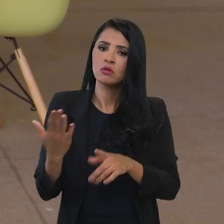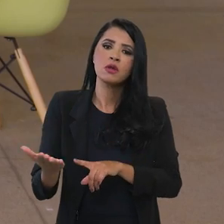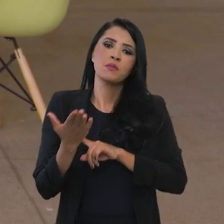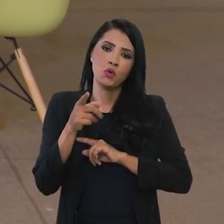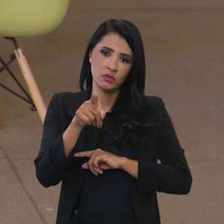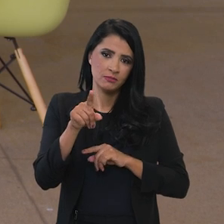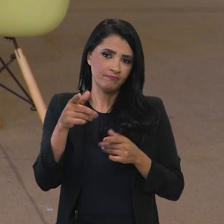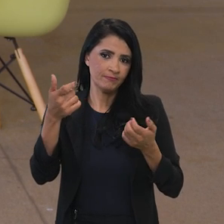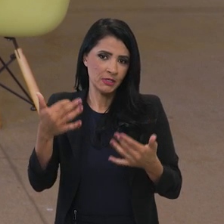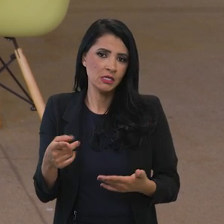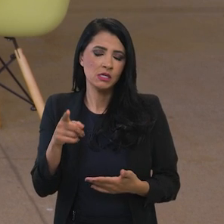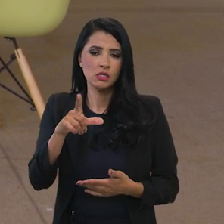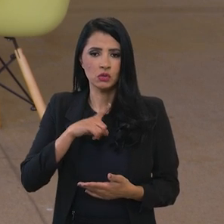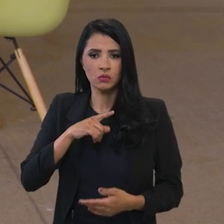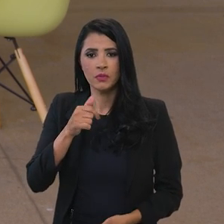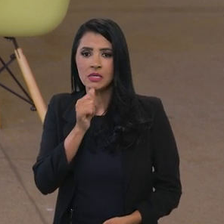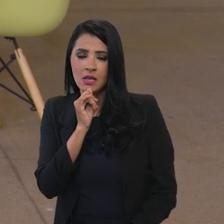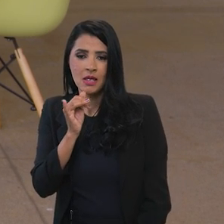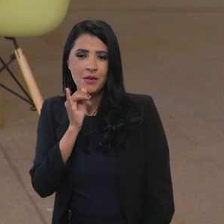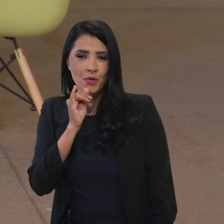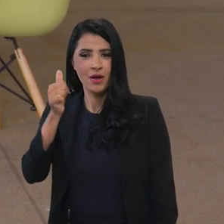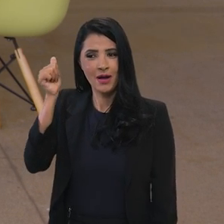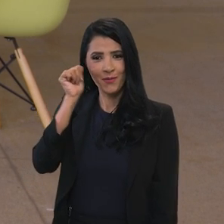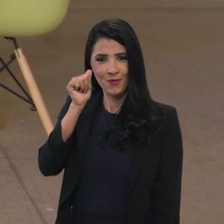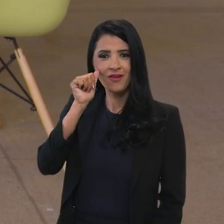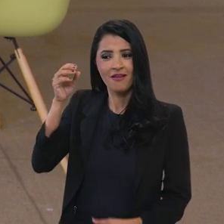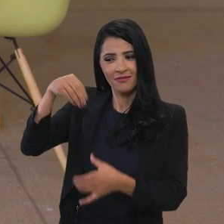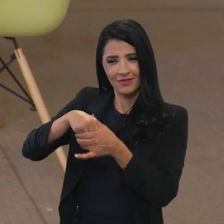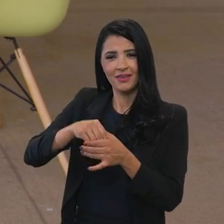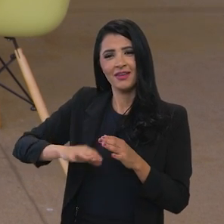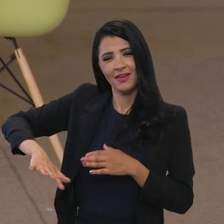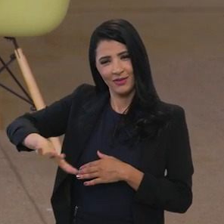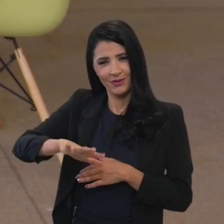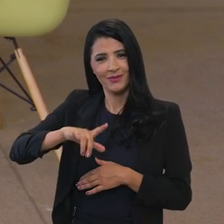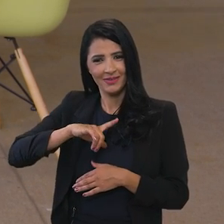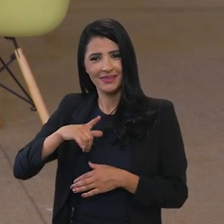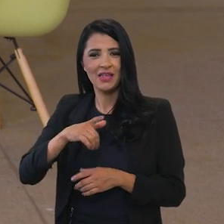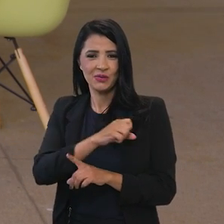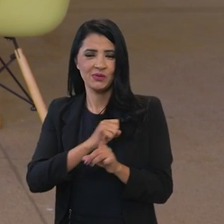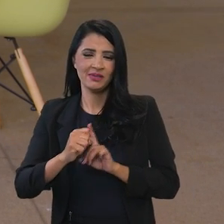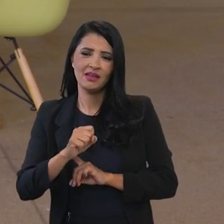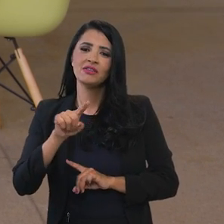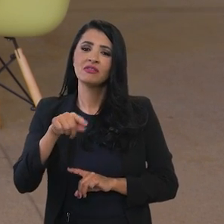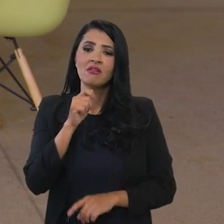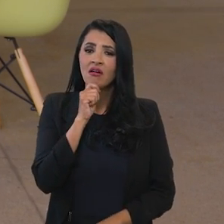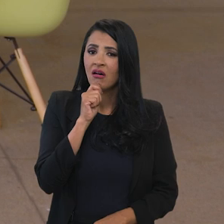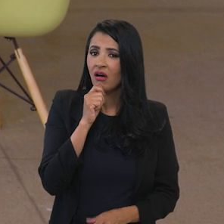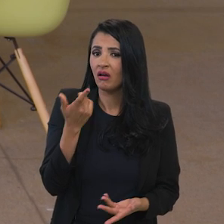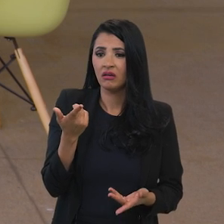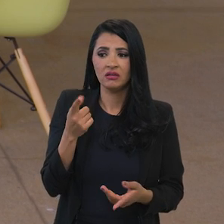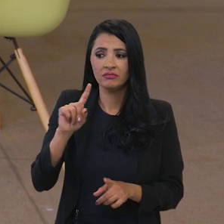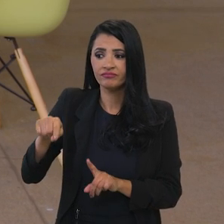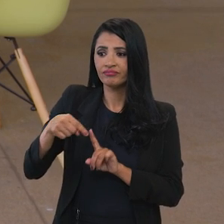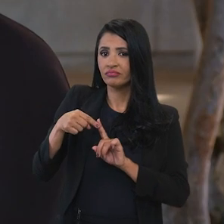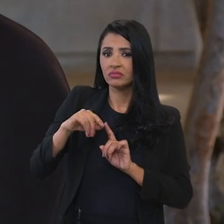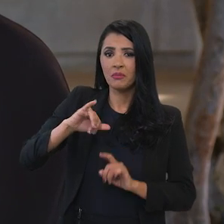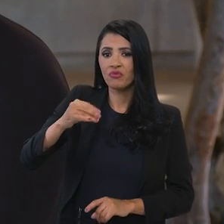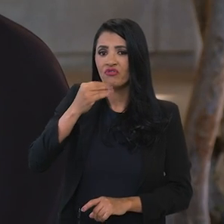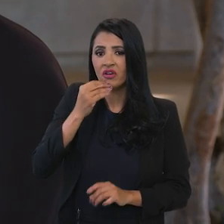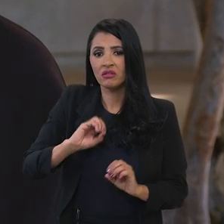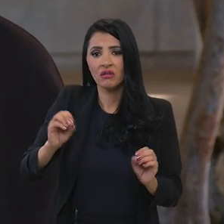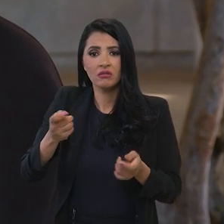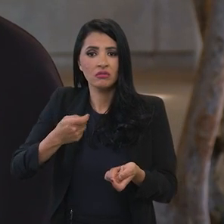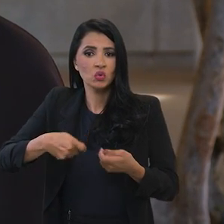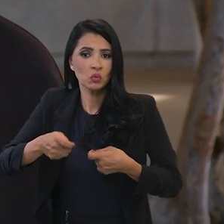seja as mulheres fazem parte desse universo da sociedade que ainda não se beneficia como poderia do comércio eu vou dar um